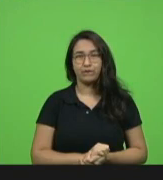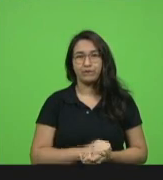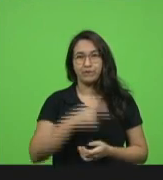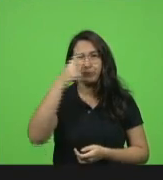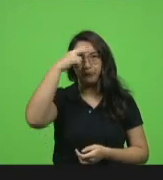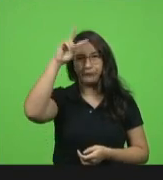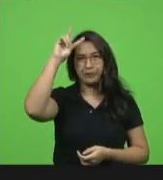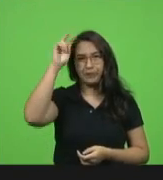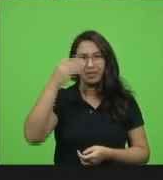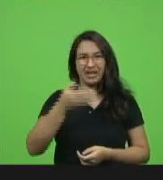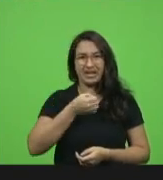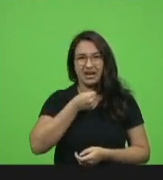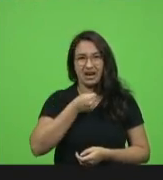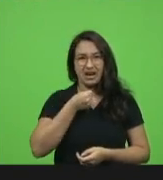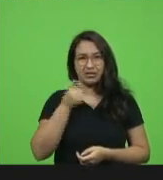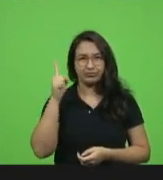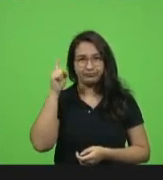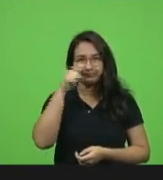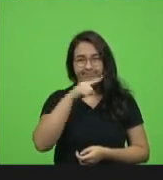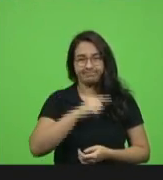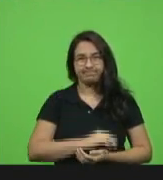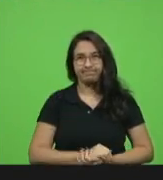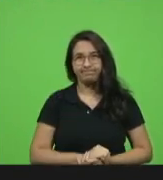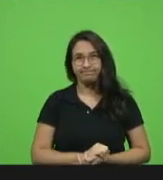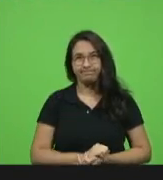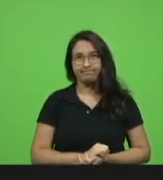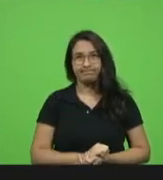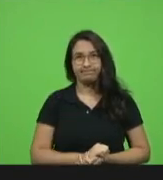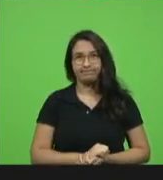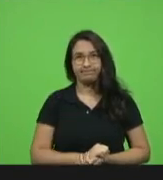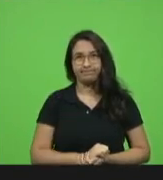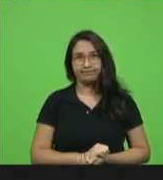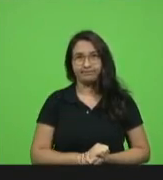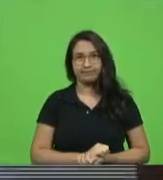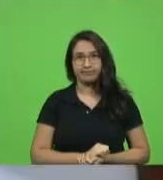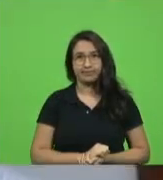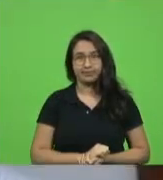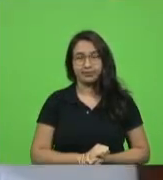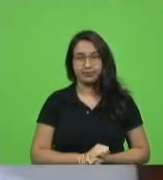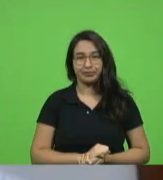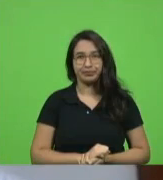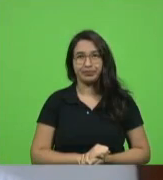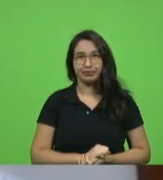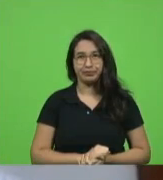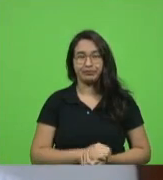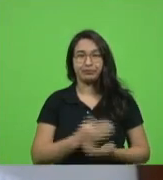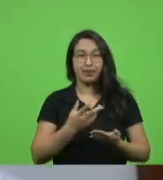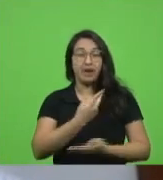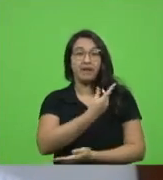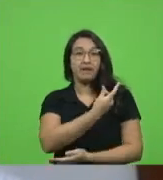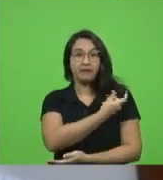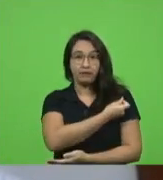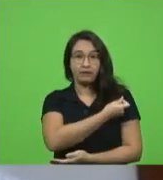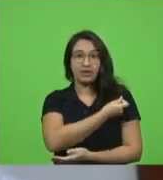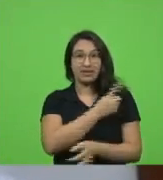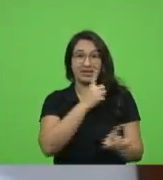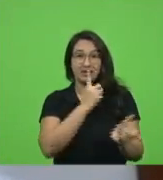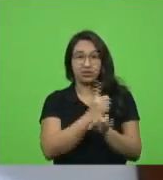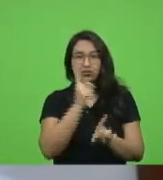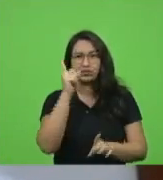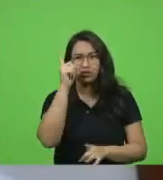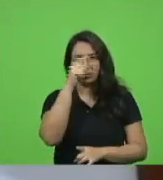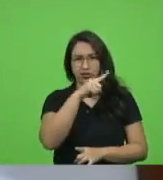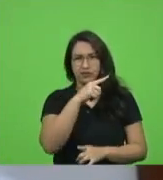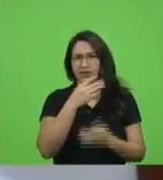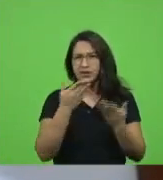senhor presidente deputada Ada são raras as vacinas que que tem um